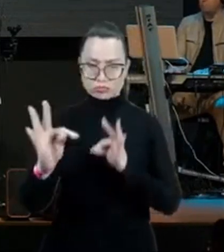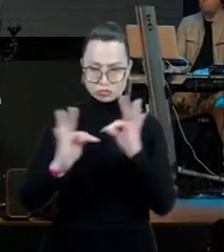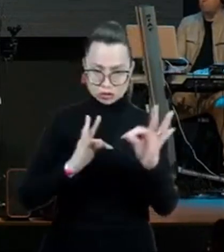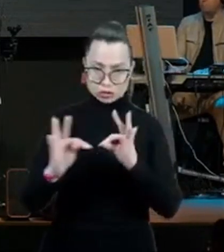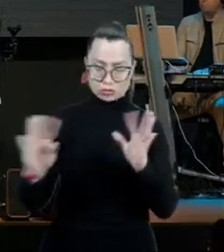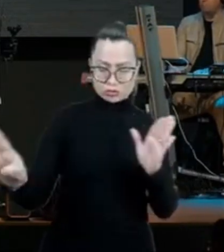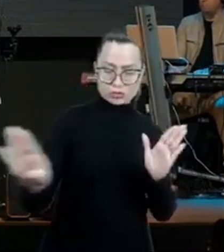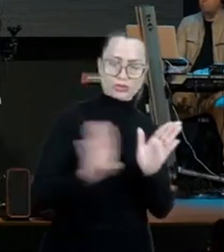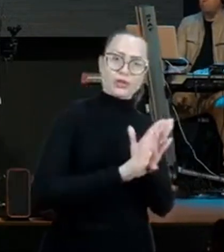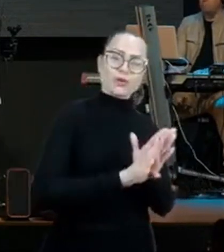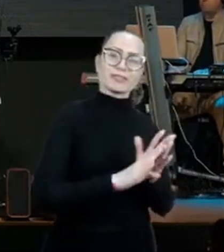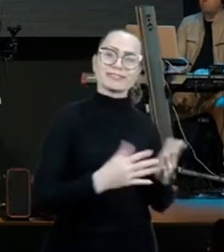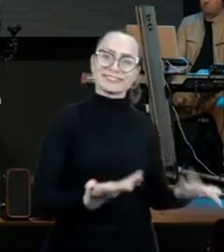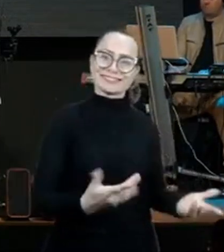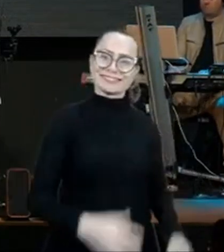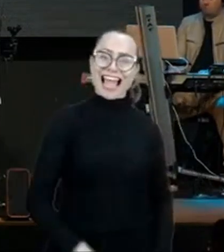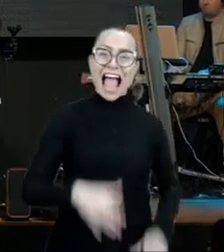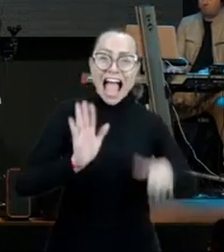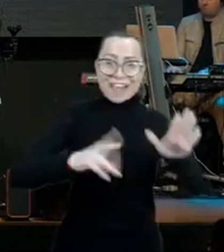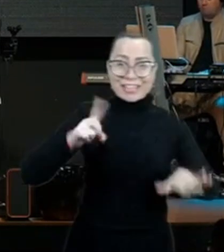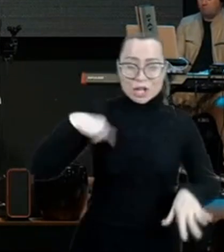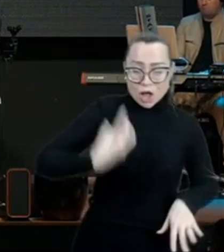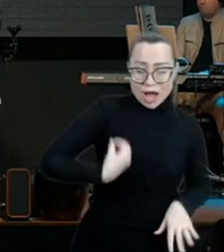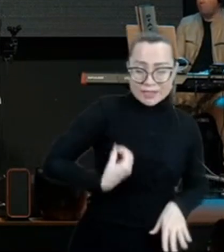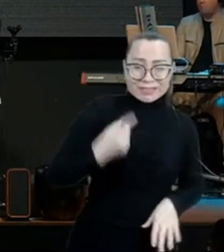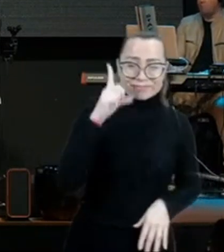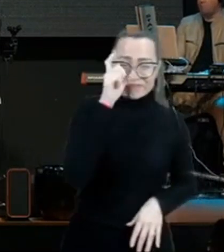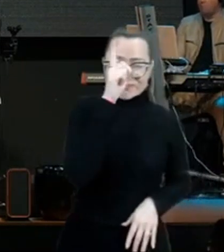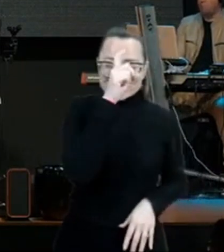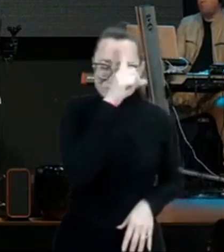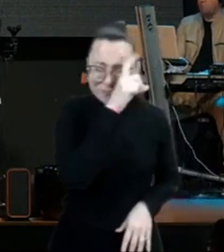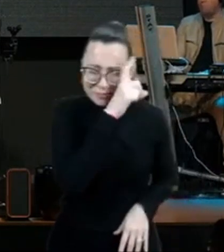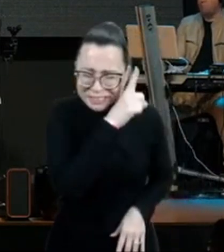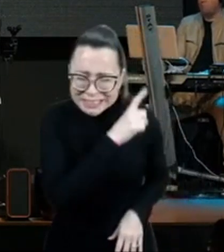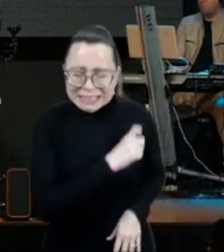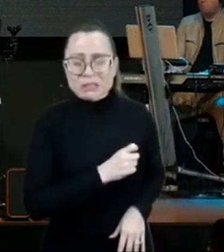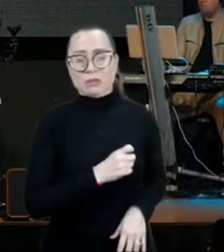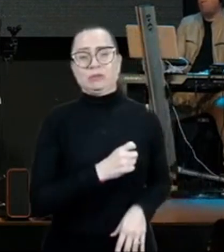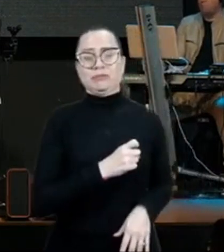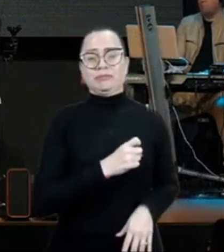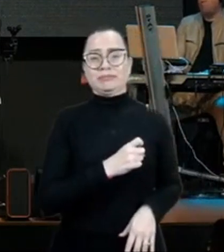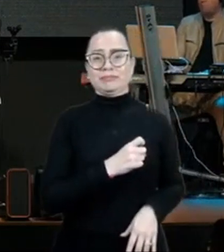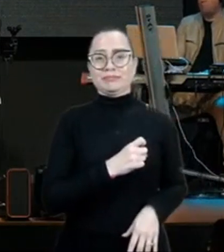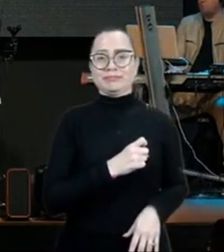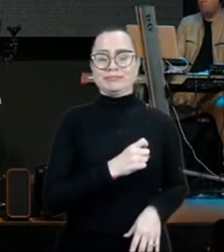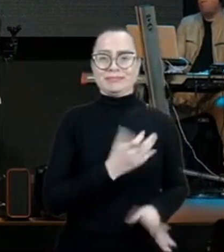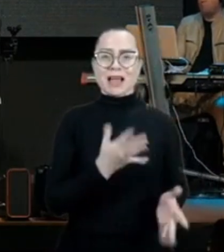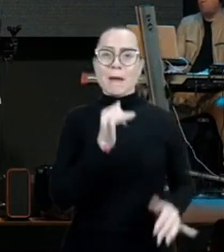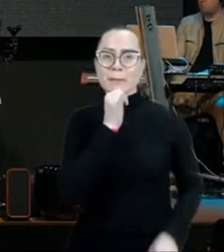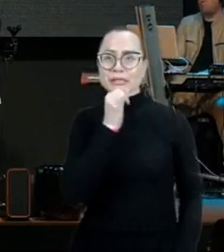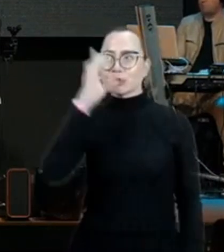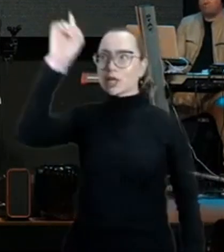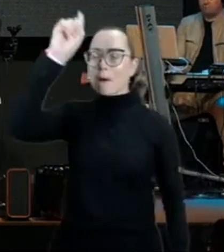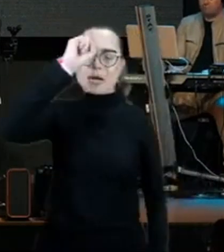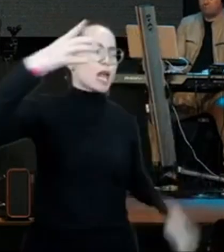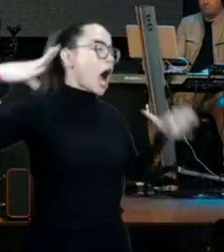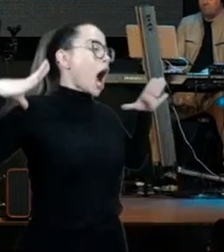Deus nos consola com outro irmão, Deus não manda anjos para nos consolar, Deus manda pessoas,